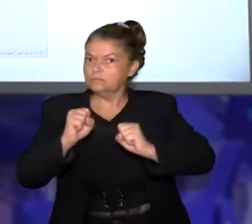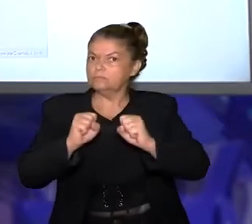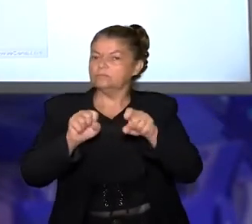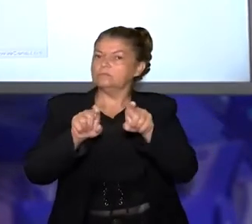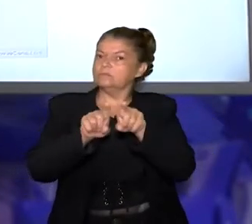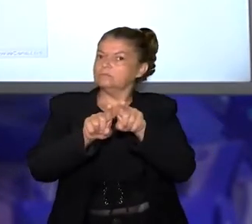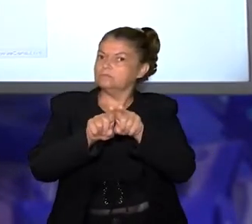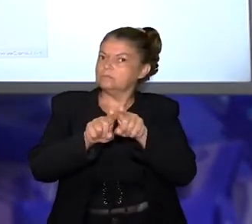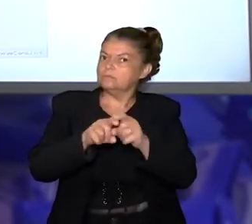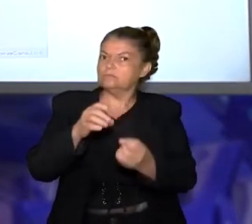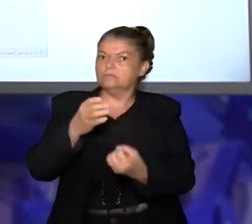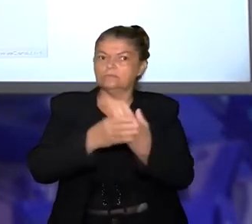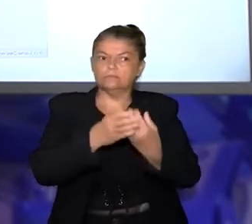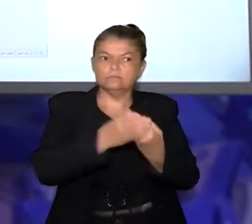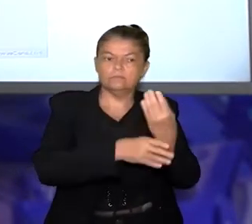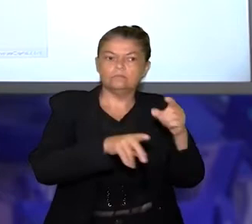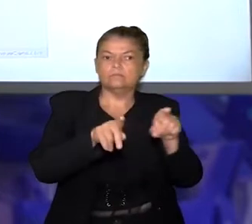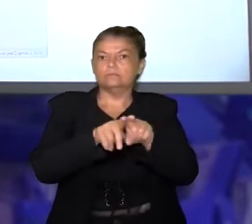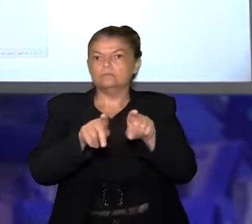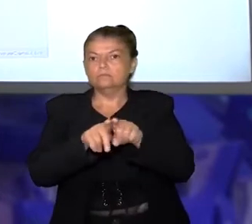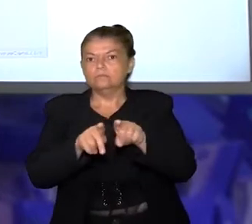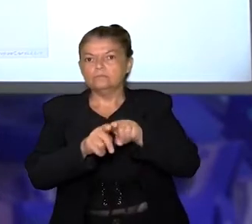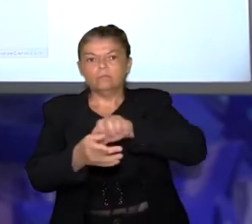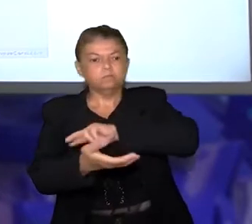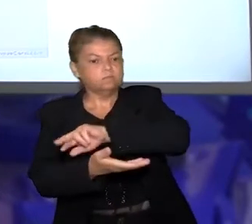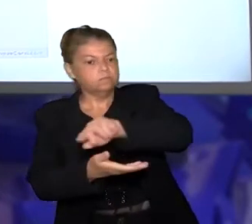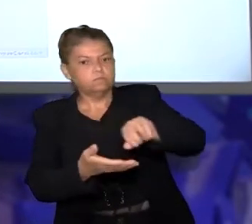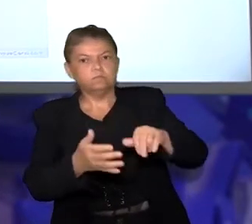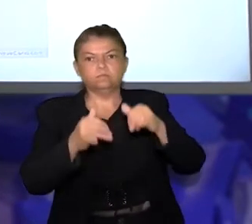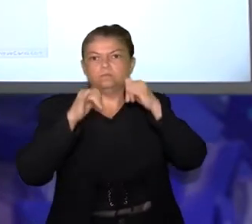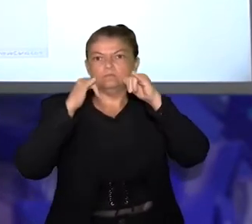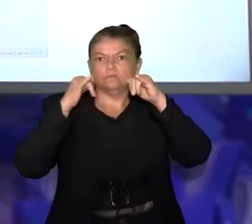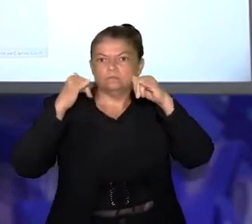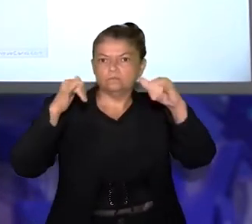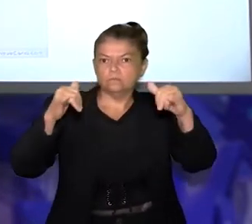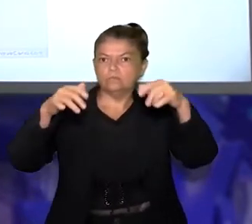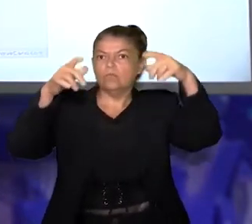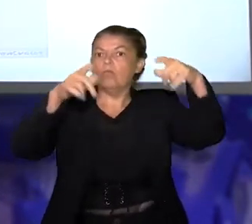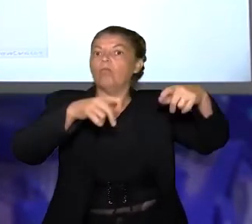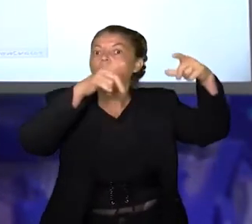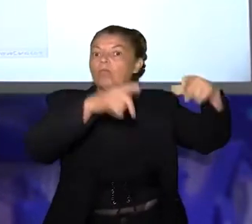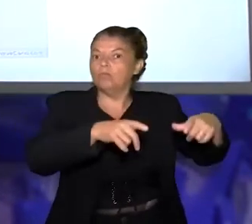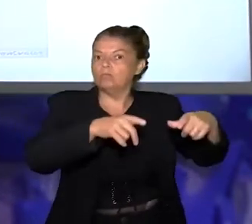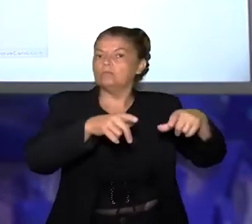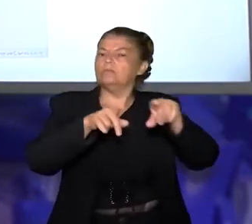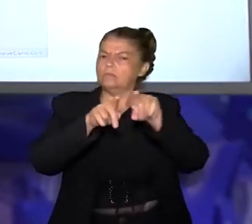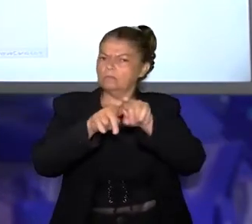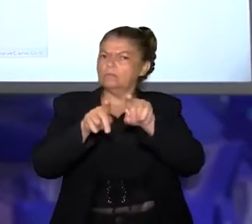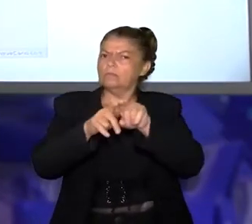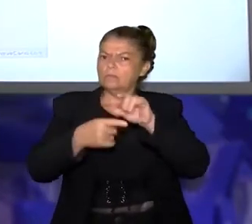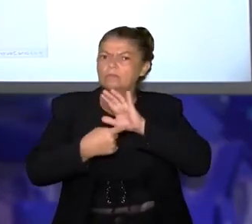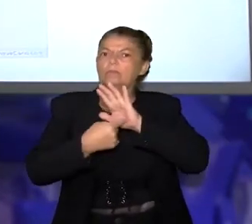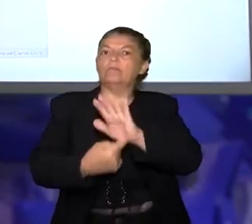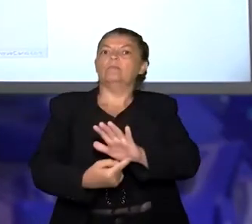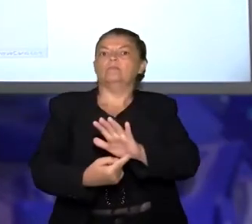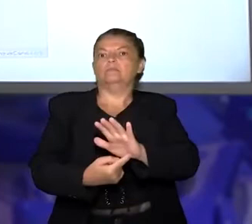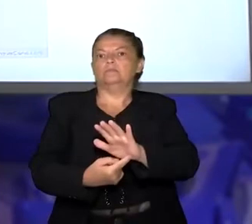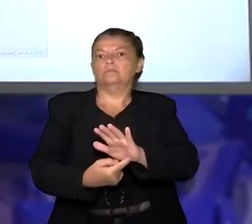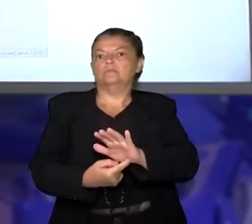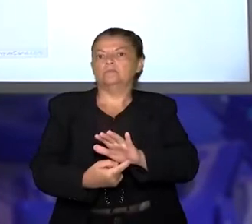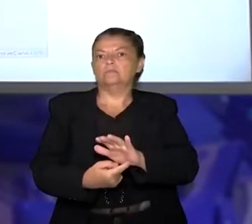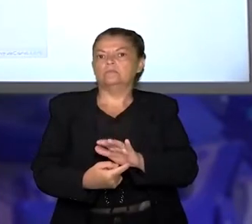de energia elétrica, onde estão localizadas as hidrelétricas. E, geralmente, vem a fonte